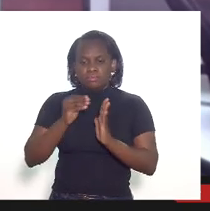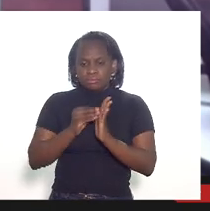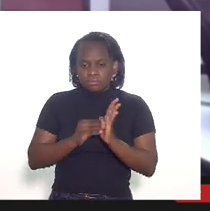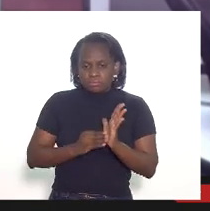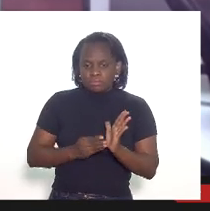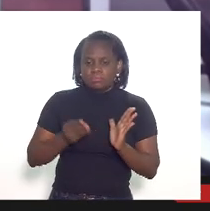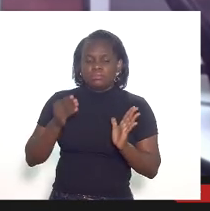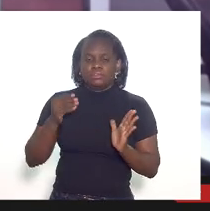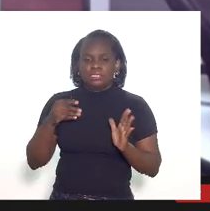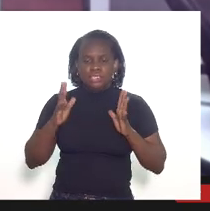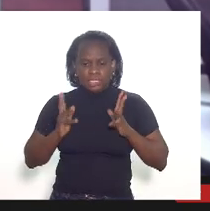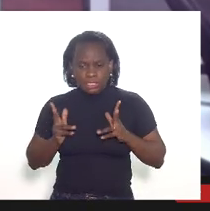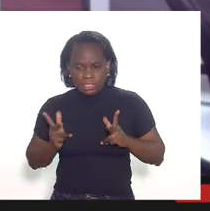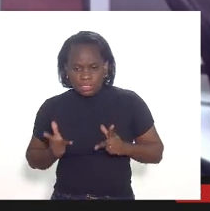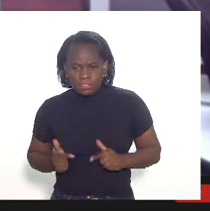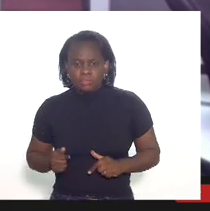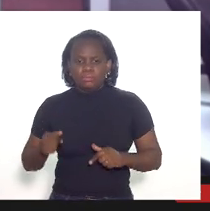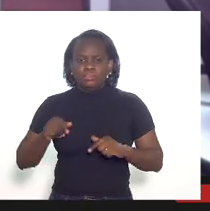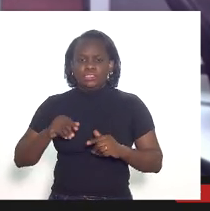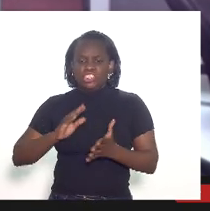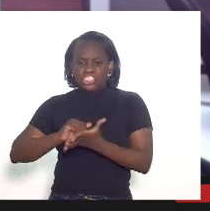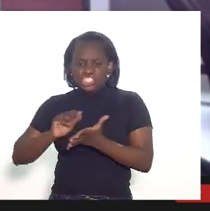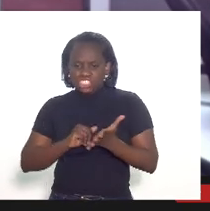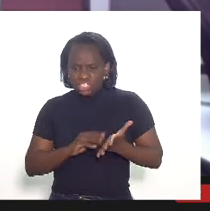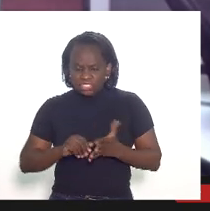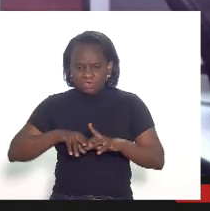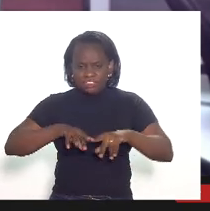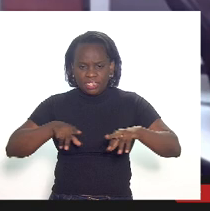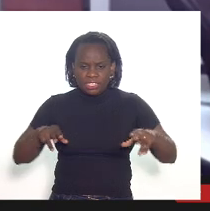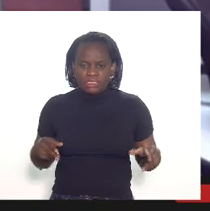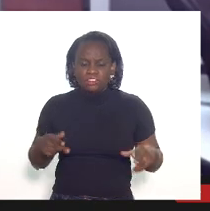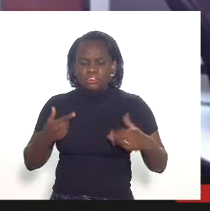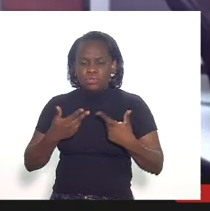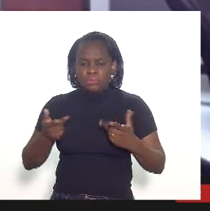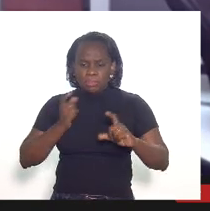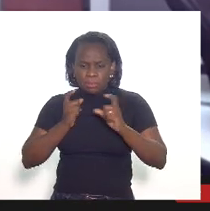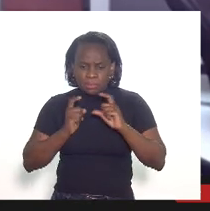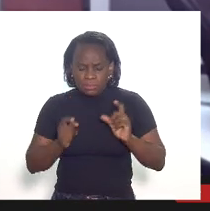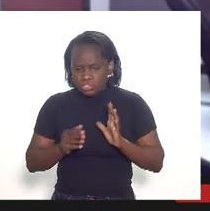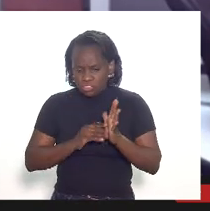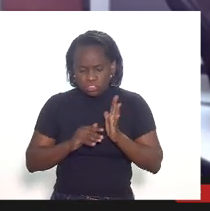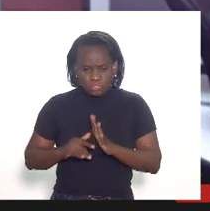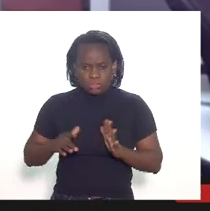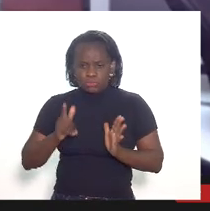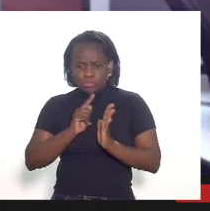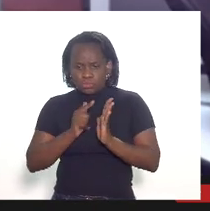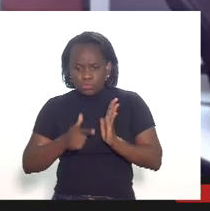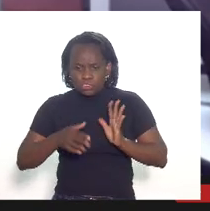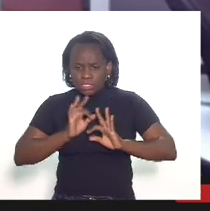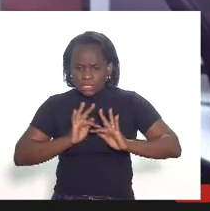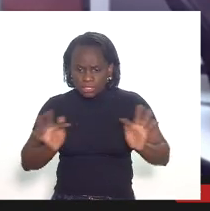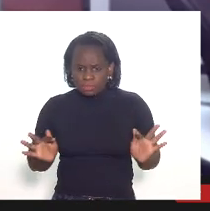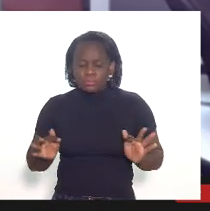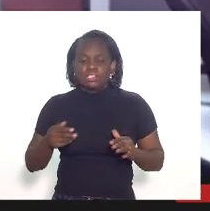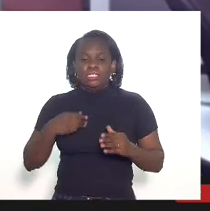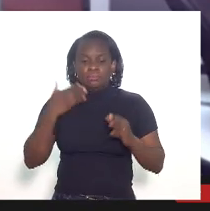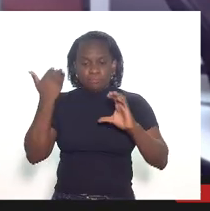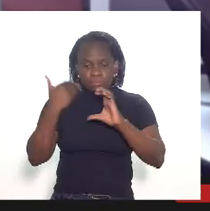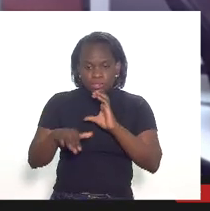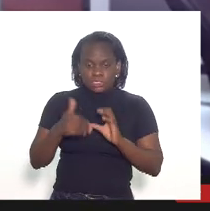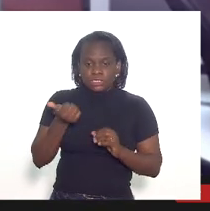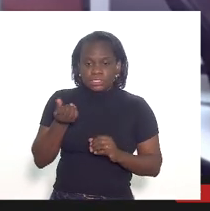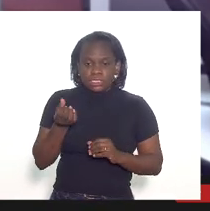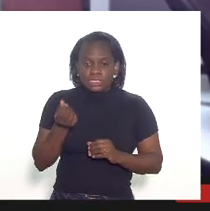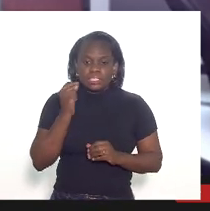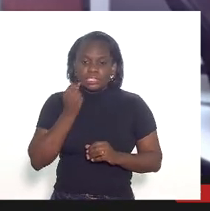praticamente limpa tirando vários itens que estavam em discussão essa minuta foi encaminhada no dia 16 de